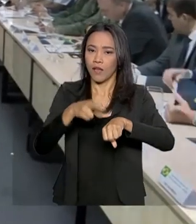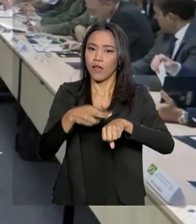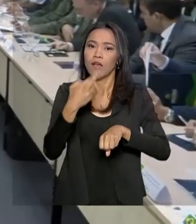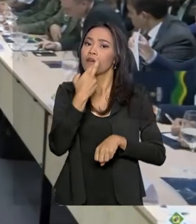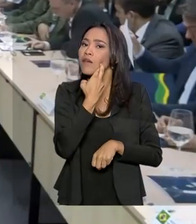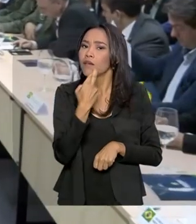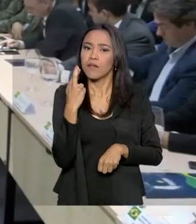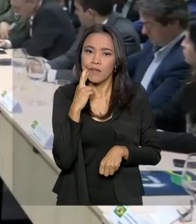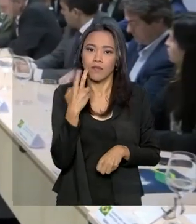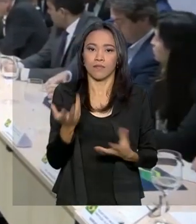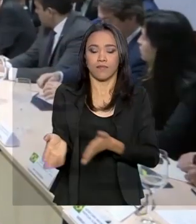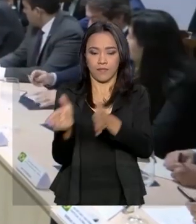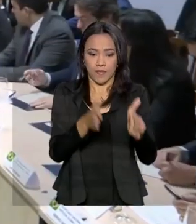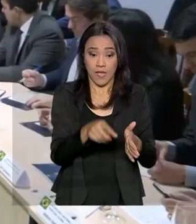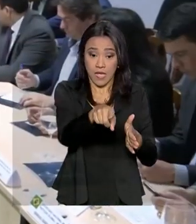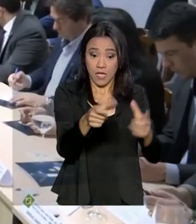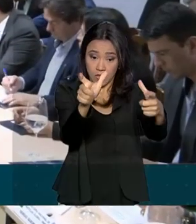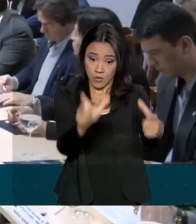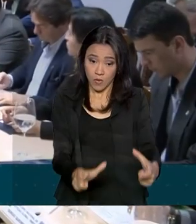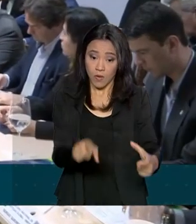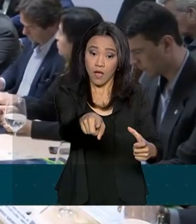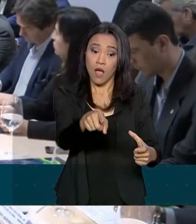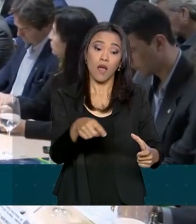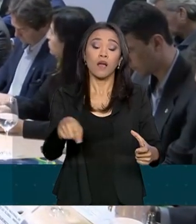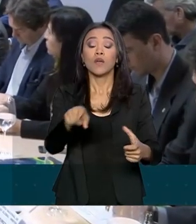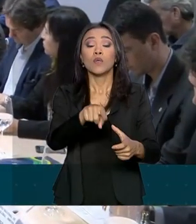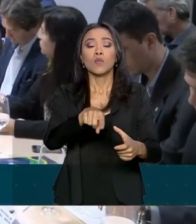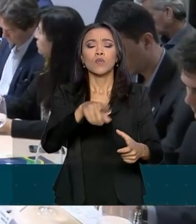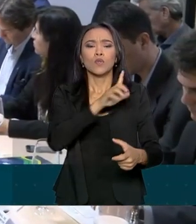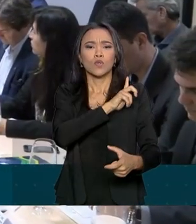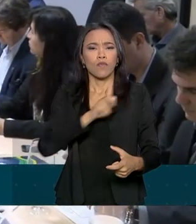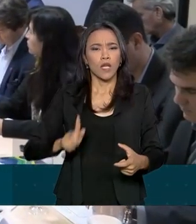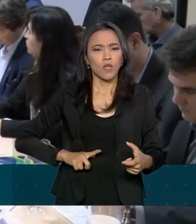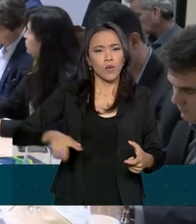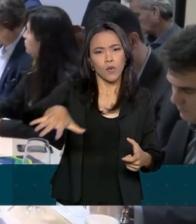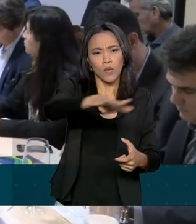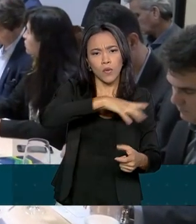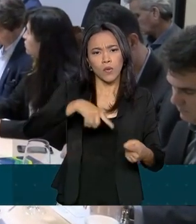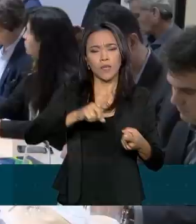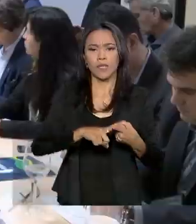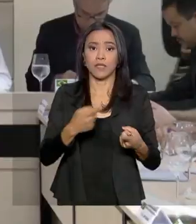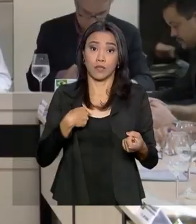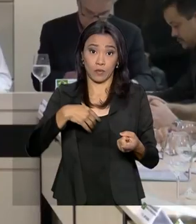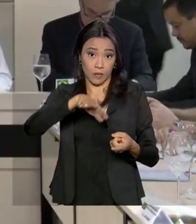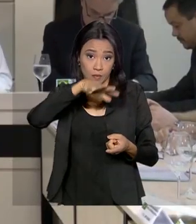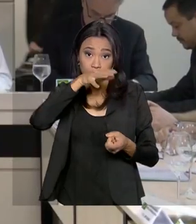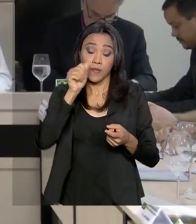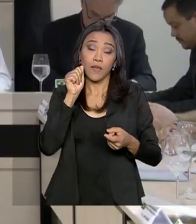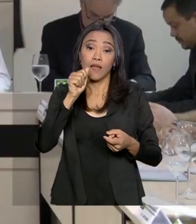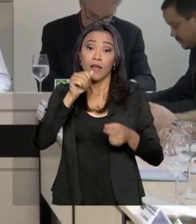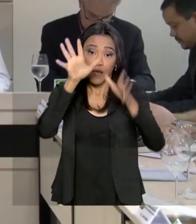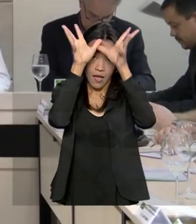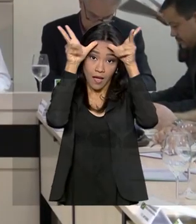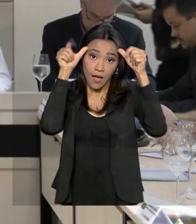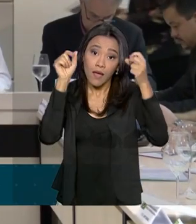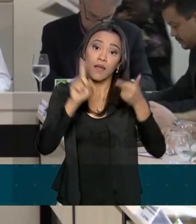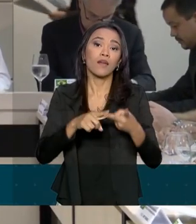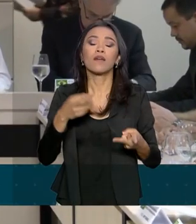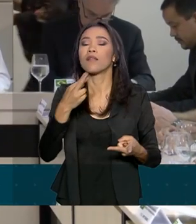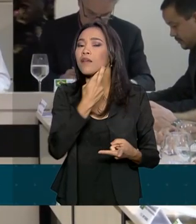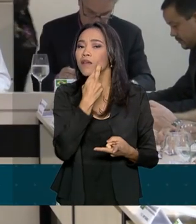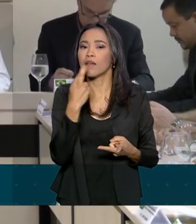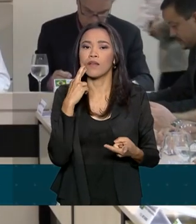Em Manaus, ministros e governadores do Amazonas, Acre, Roraima e Rondônia discutiram medidas para